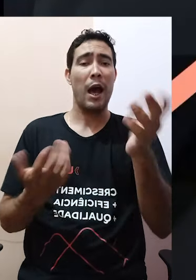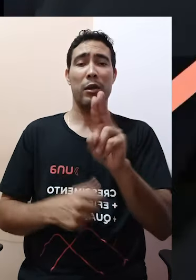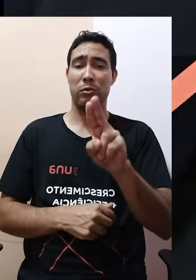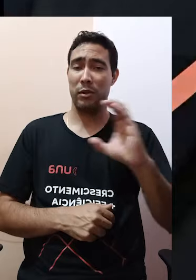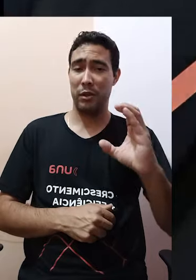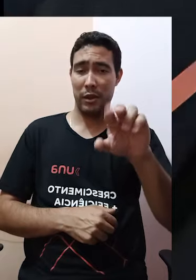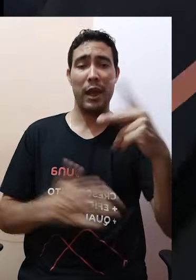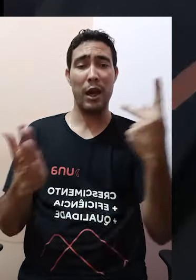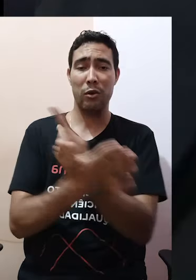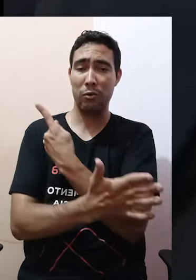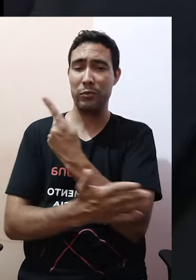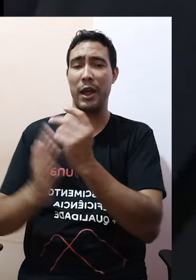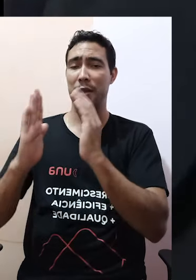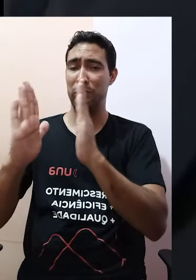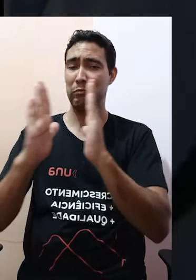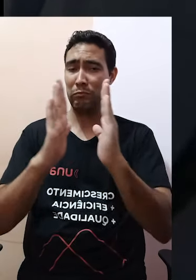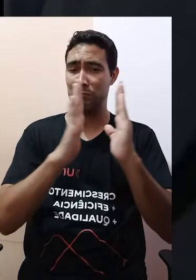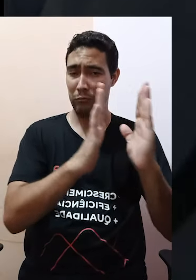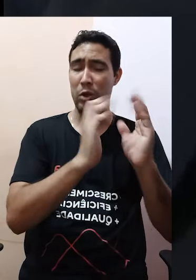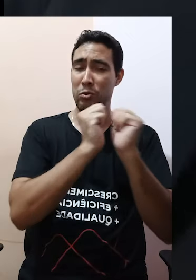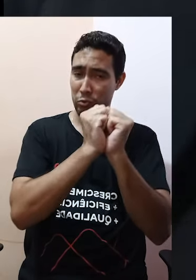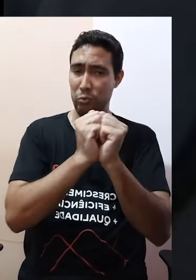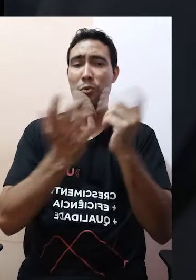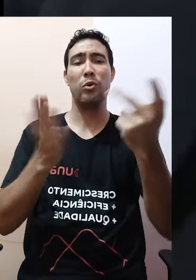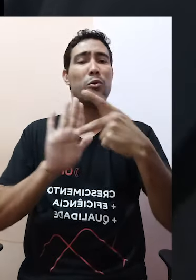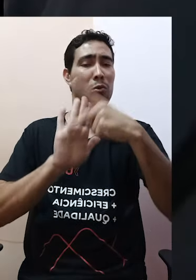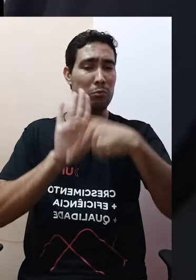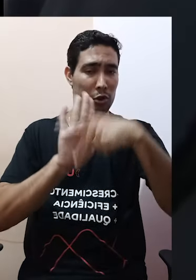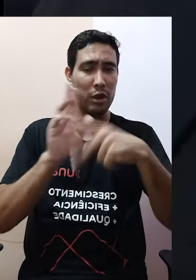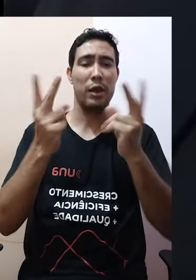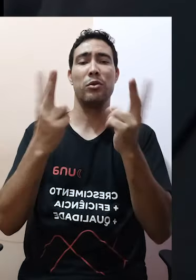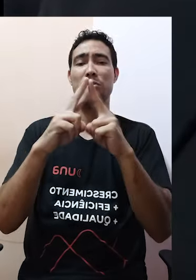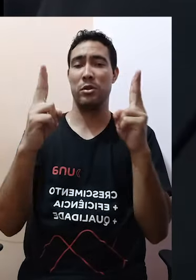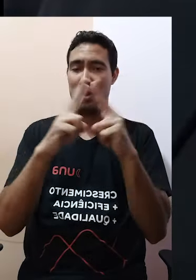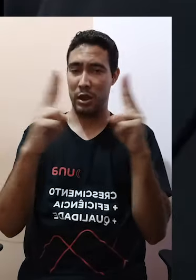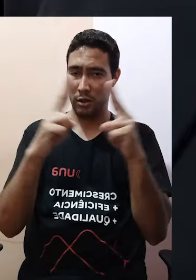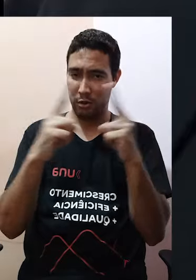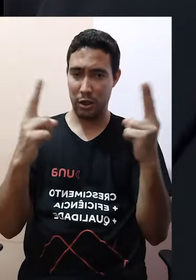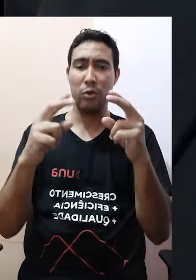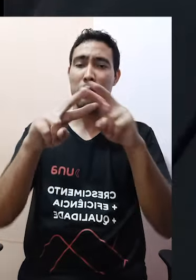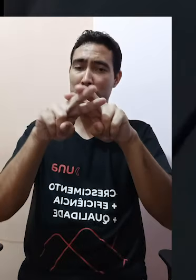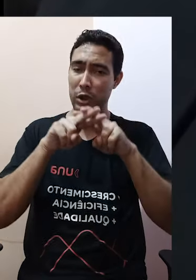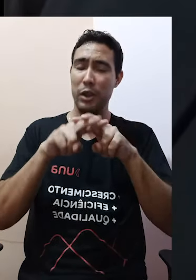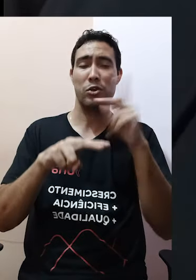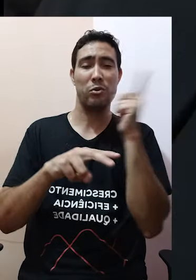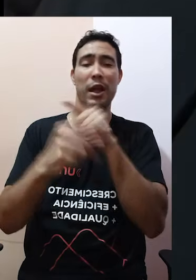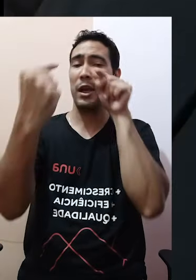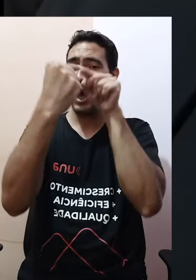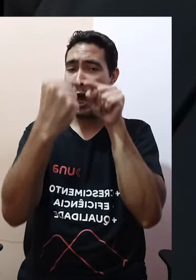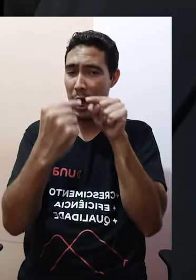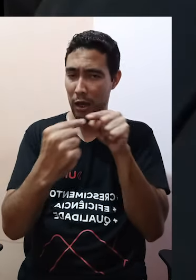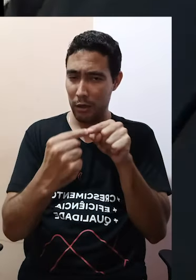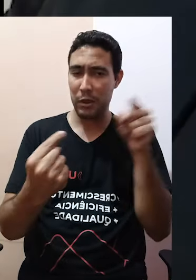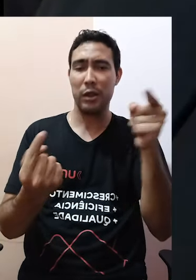curriculares acontecem em paralelo com o projeto de extensão. Então, uma oportunidade ímpar de nós podermos aplicar esses conhecimentos adquiridos